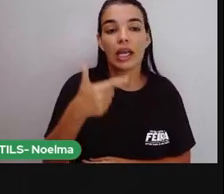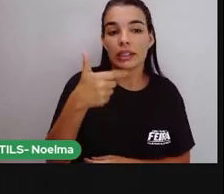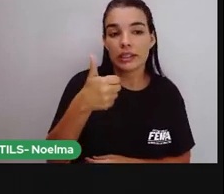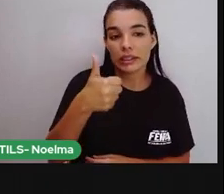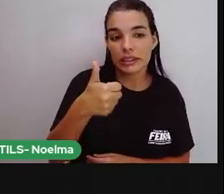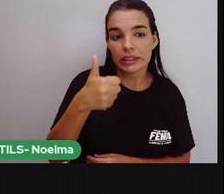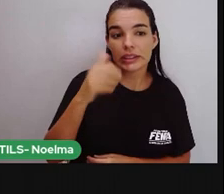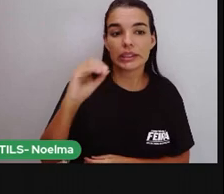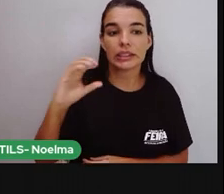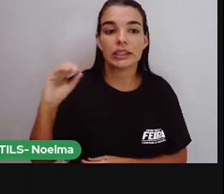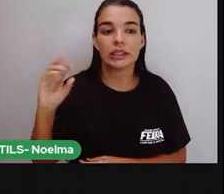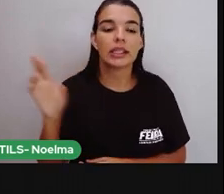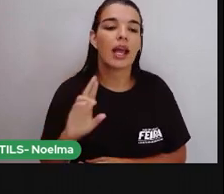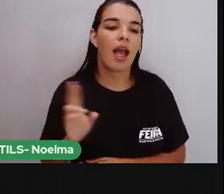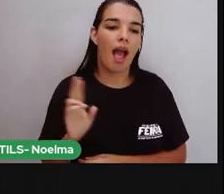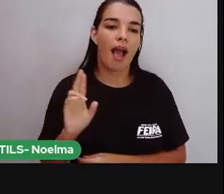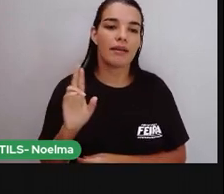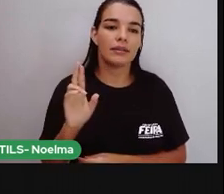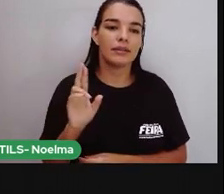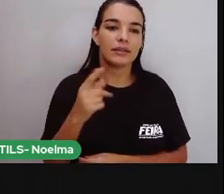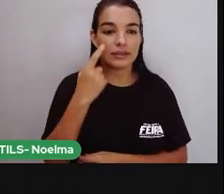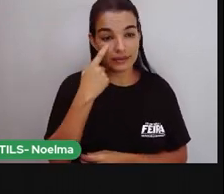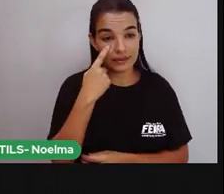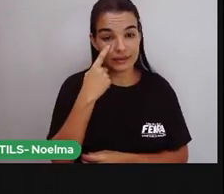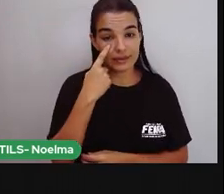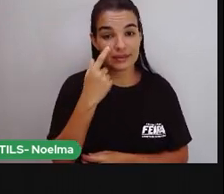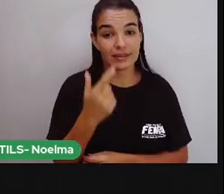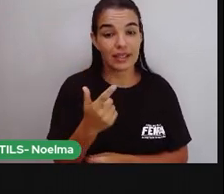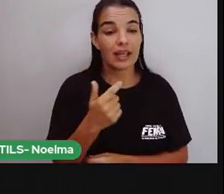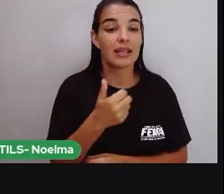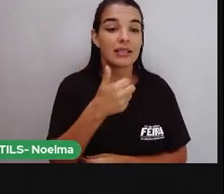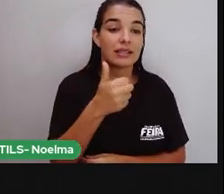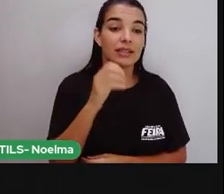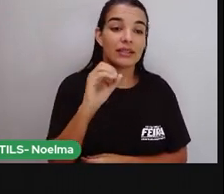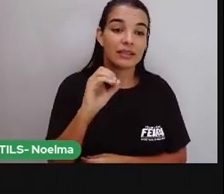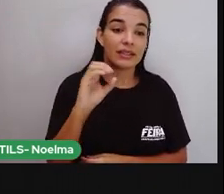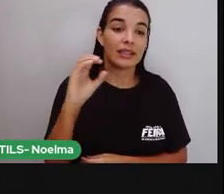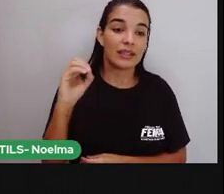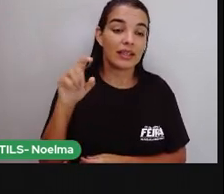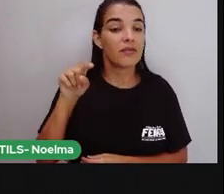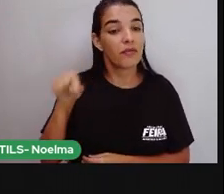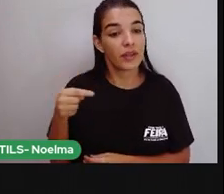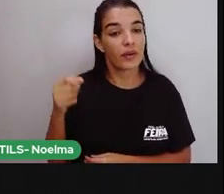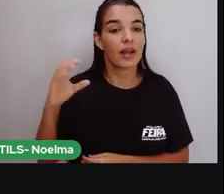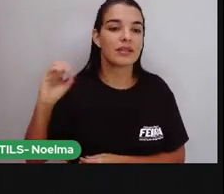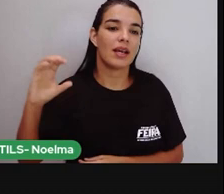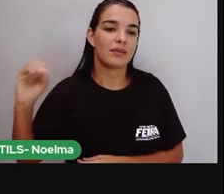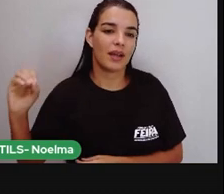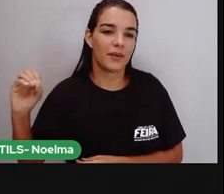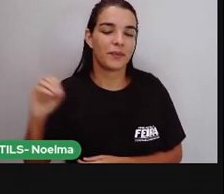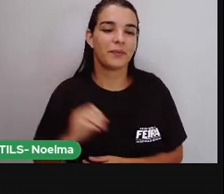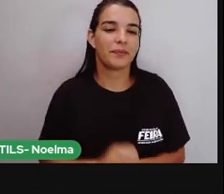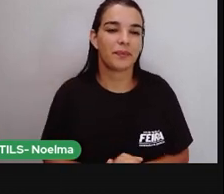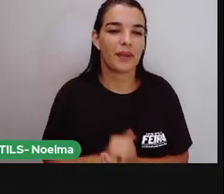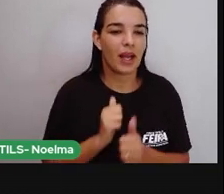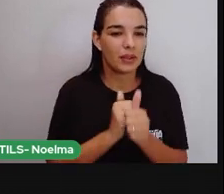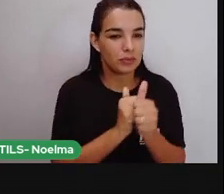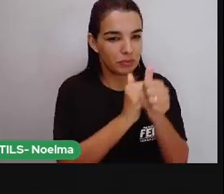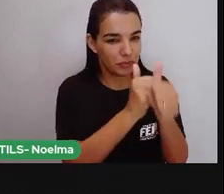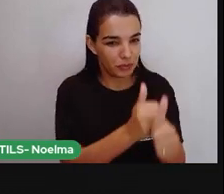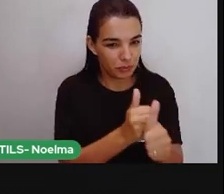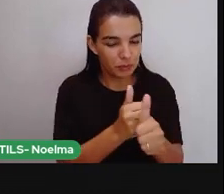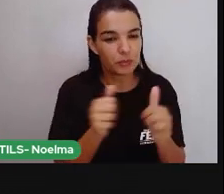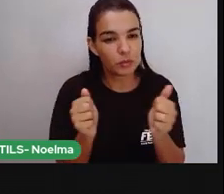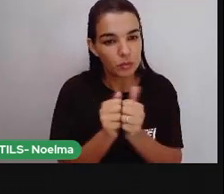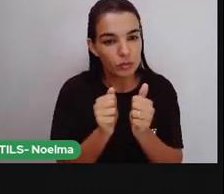de papel serão o valor, 0,00, né? Para representar aí o dinheiro. Acompanhada aí inicialmente